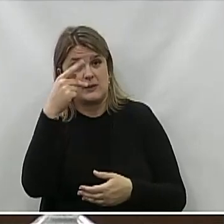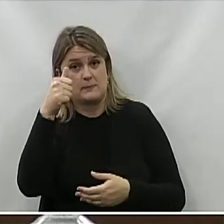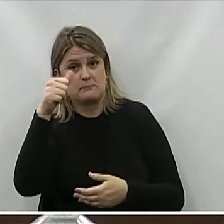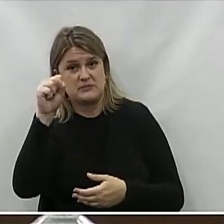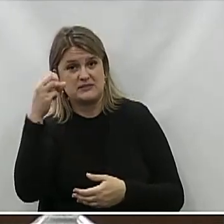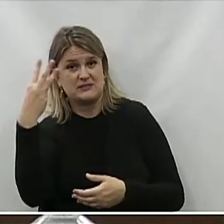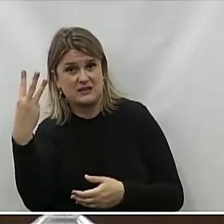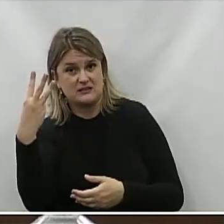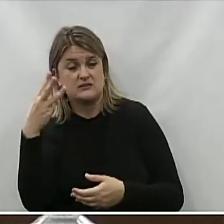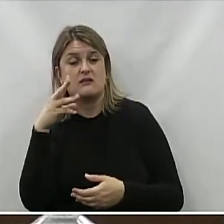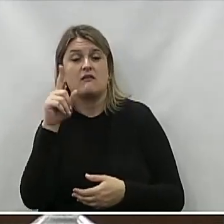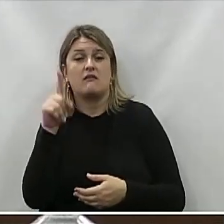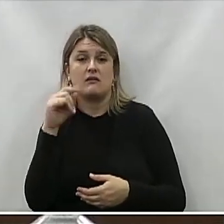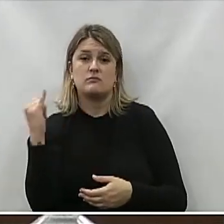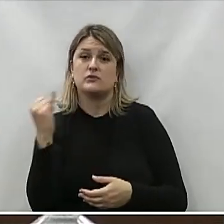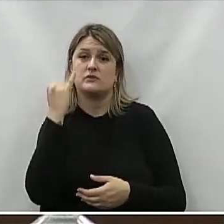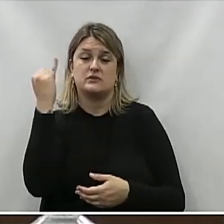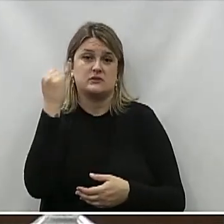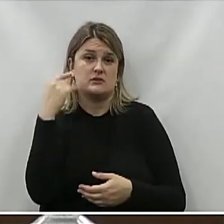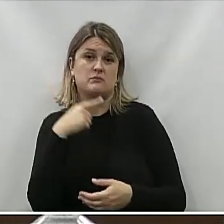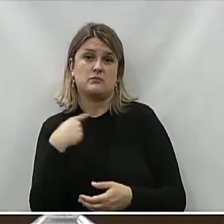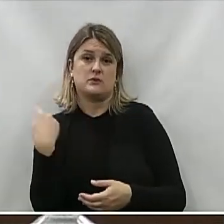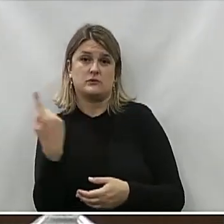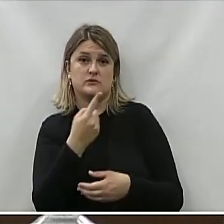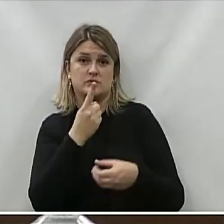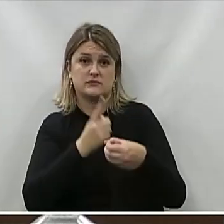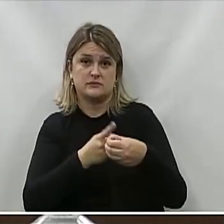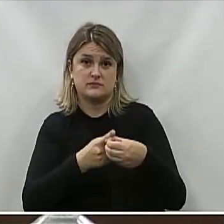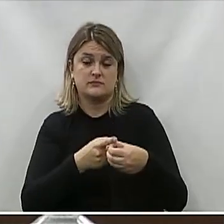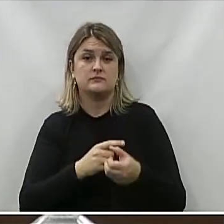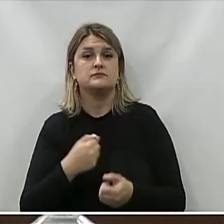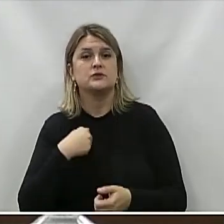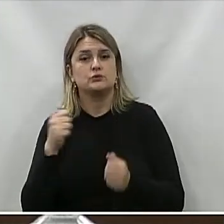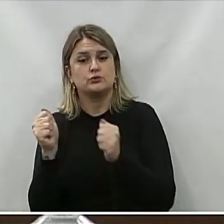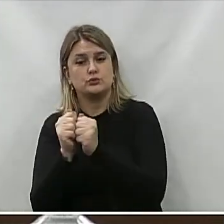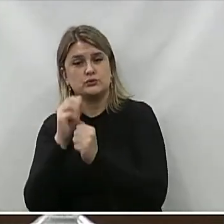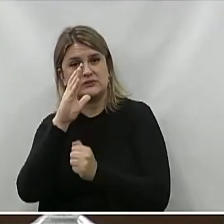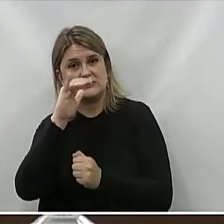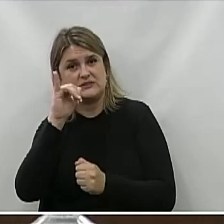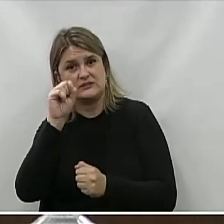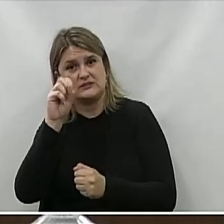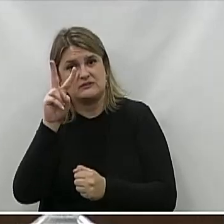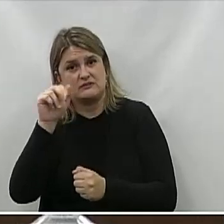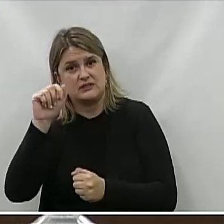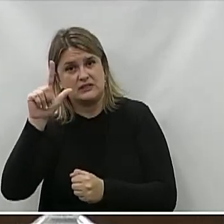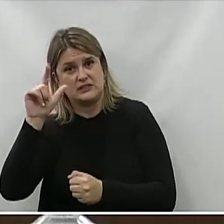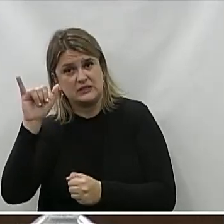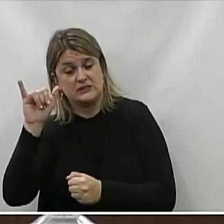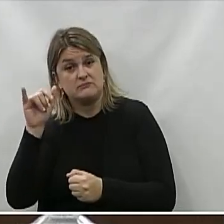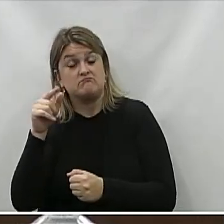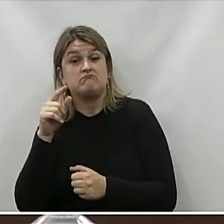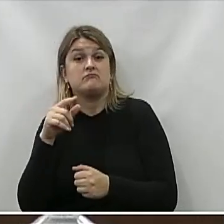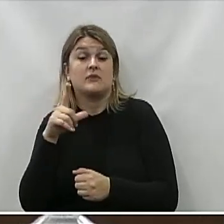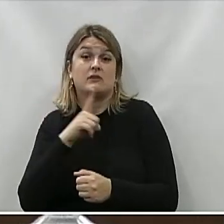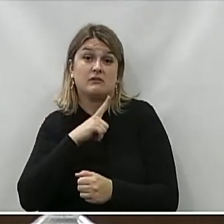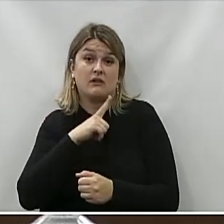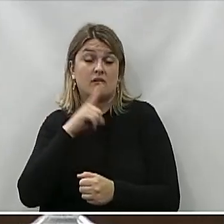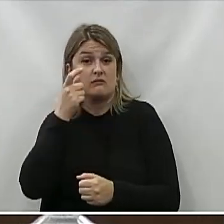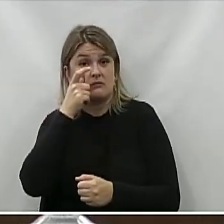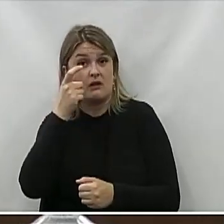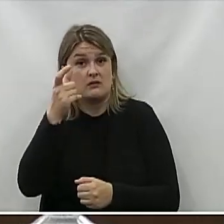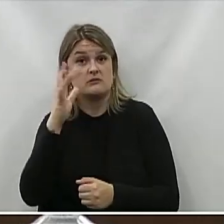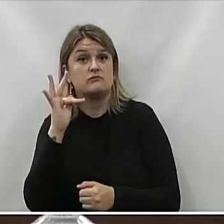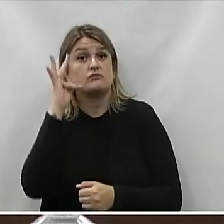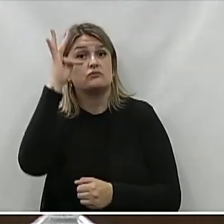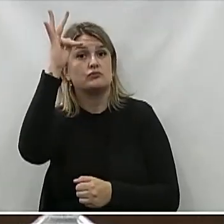Muito importante De ajuda Nesse sentido E a gente Junto com o Cusval Ali conversou com eles Que eles têm também A intenção